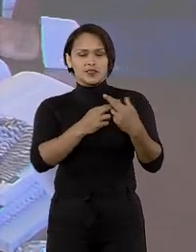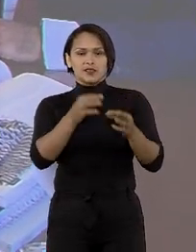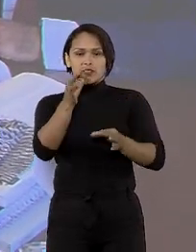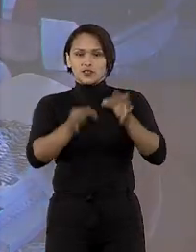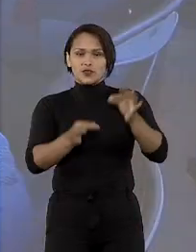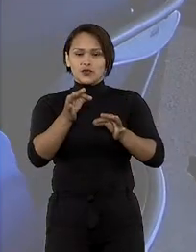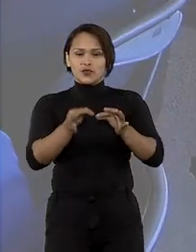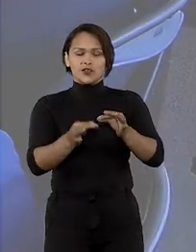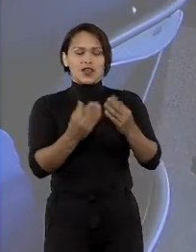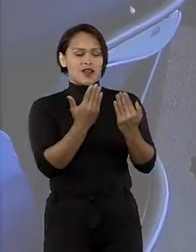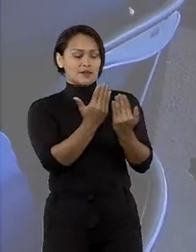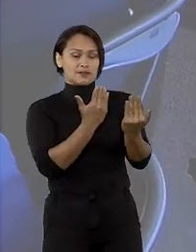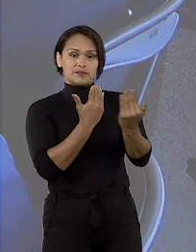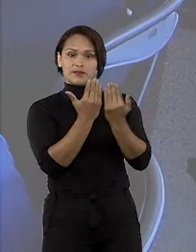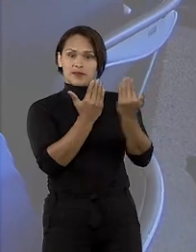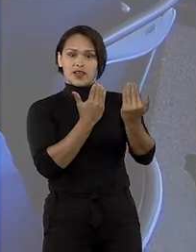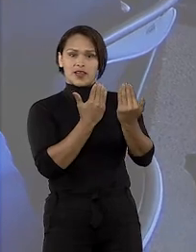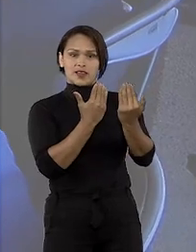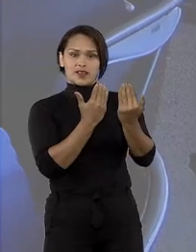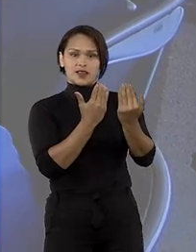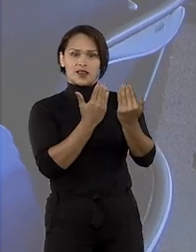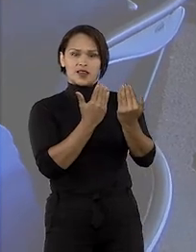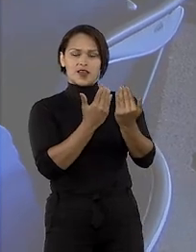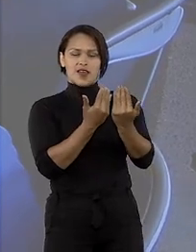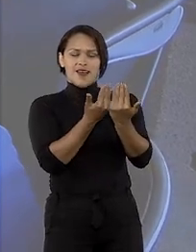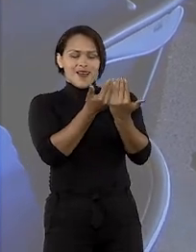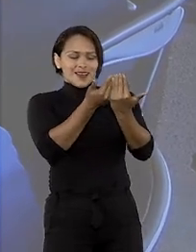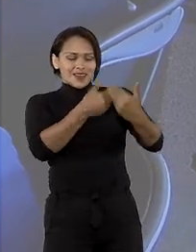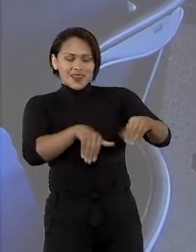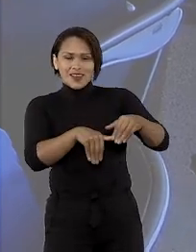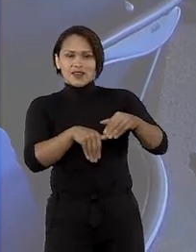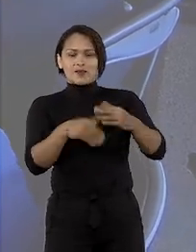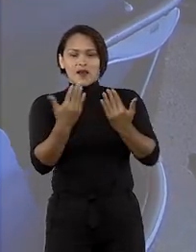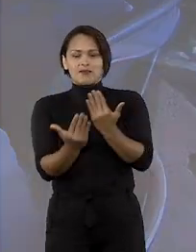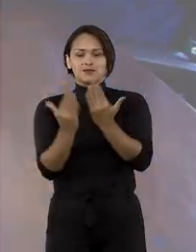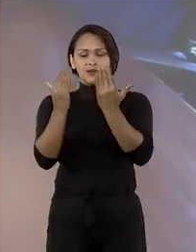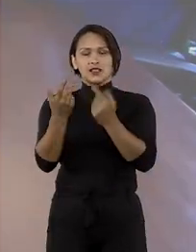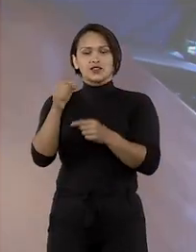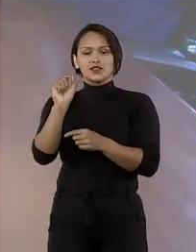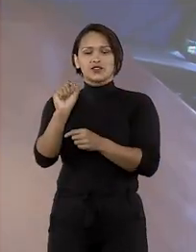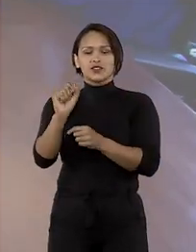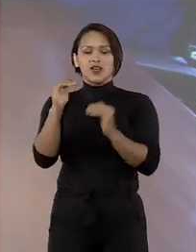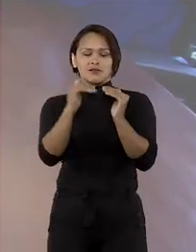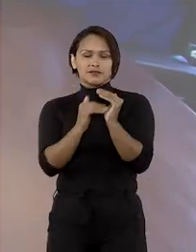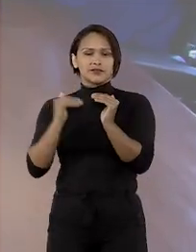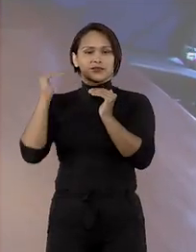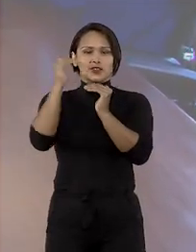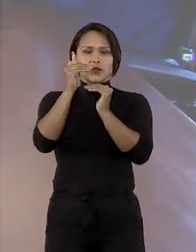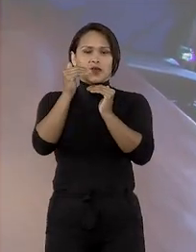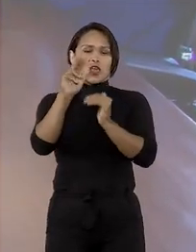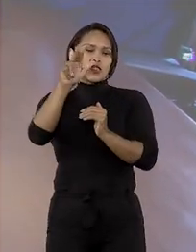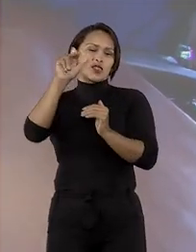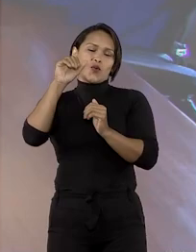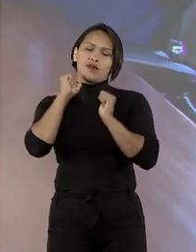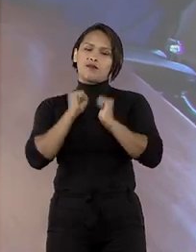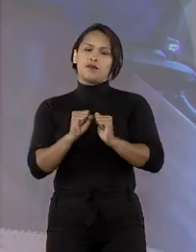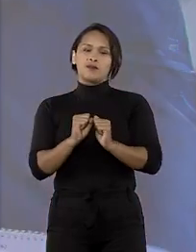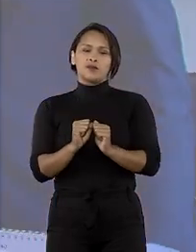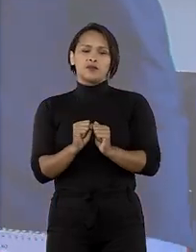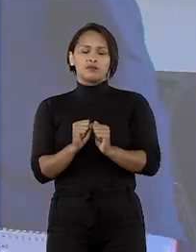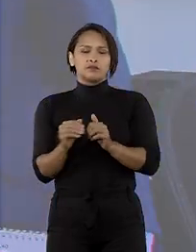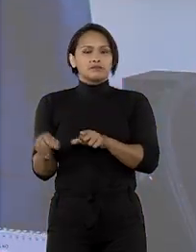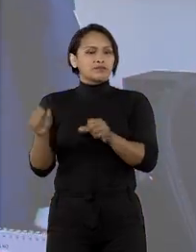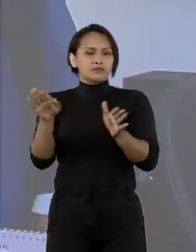diretamente, sem... Acho que desfaz aquela imagem de uma superioridade inalcançável, assim, que tem